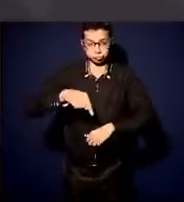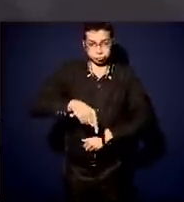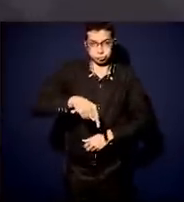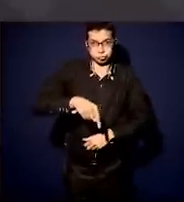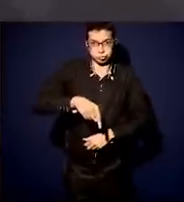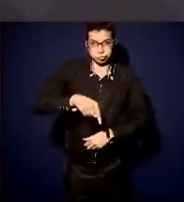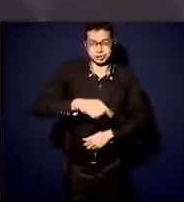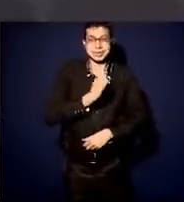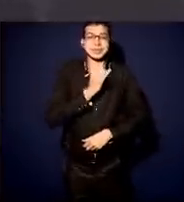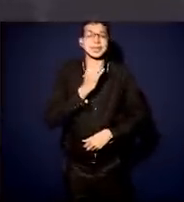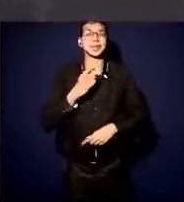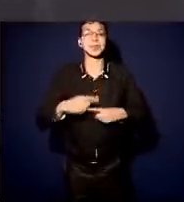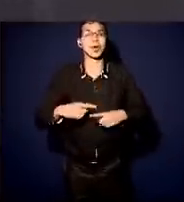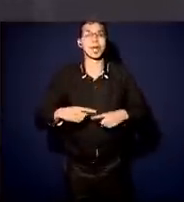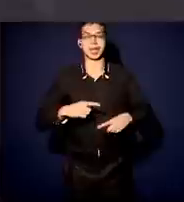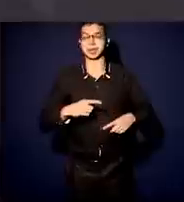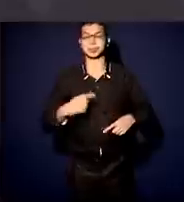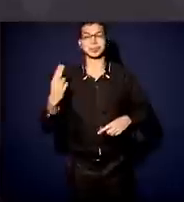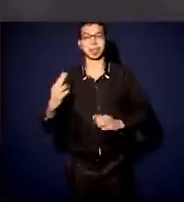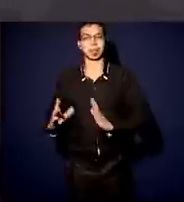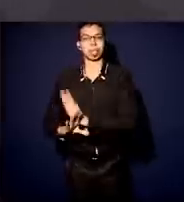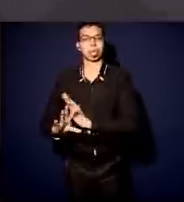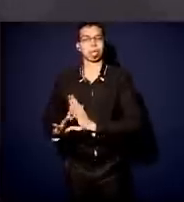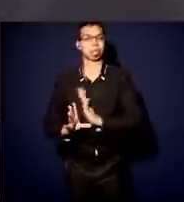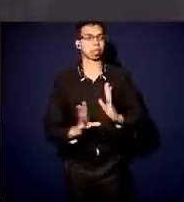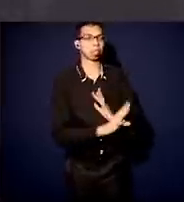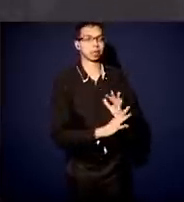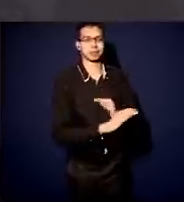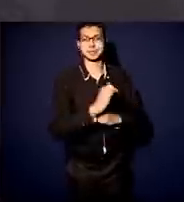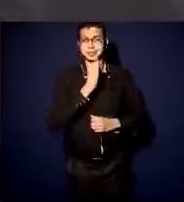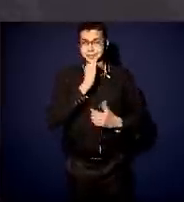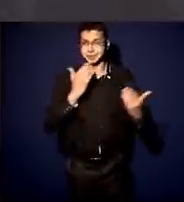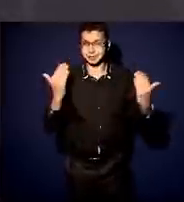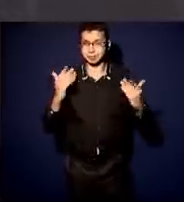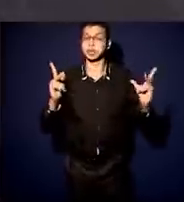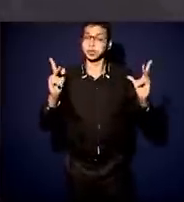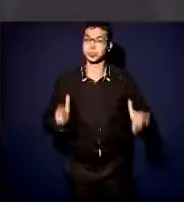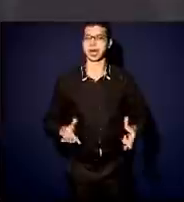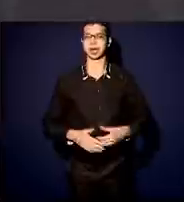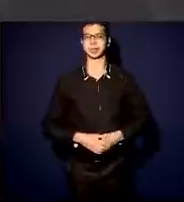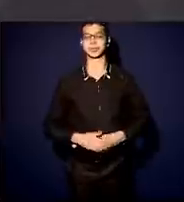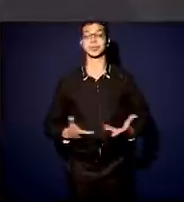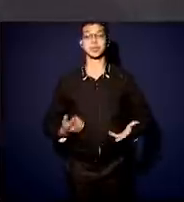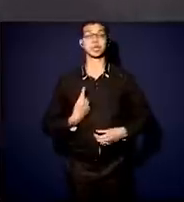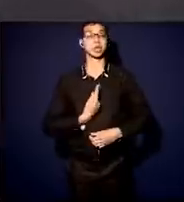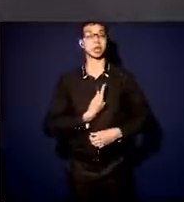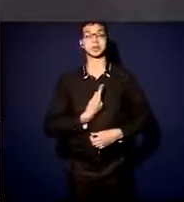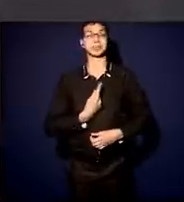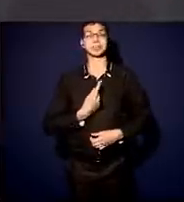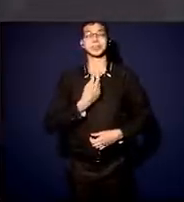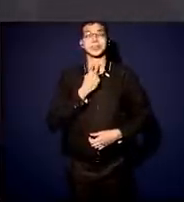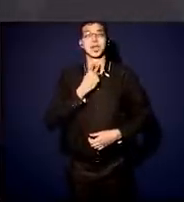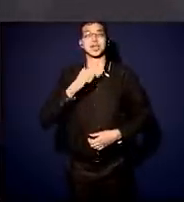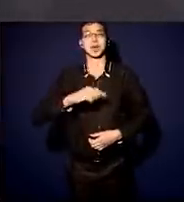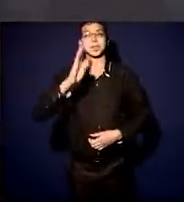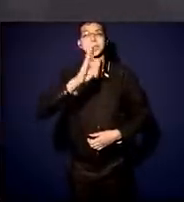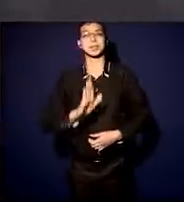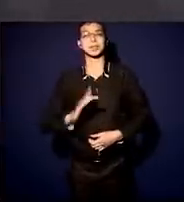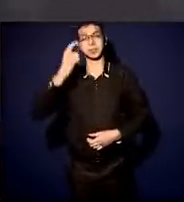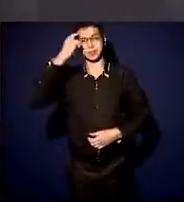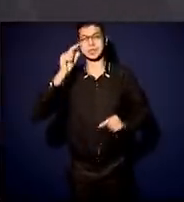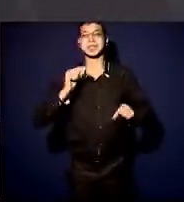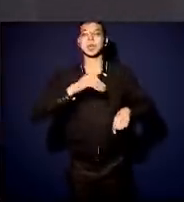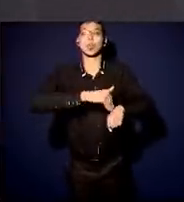culpados pelos problemas do que na busca de soluções. E a gente tem que parar de ficar procurando o culpado apenas. O governo